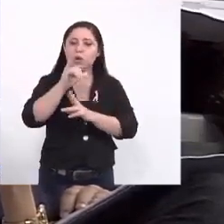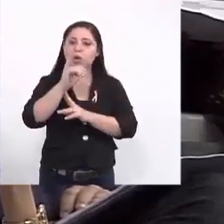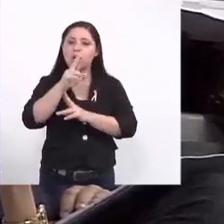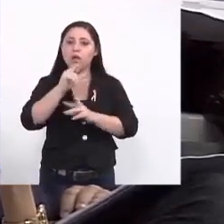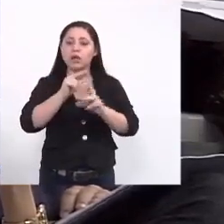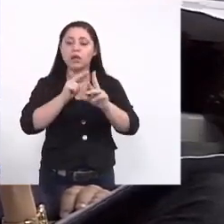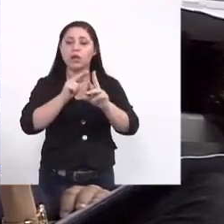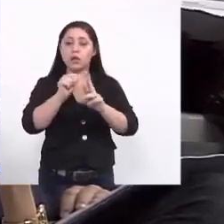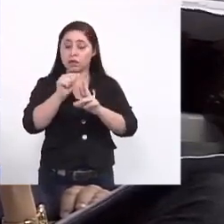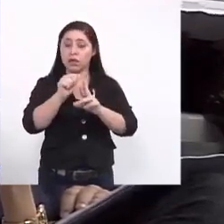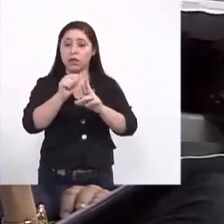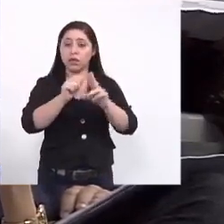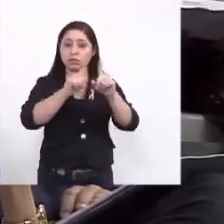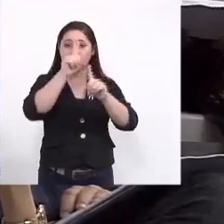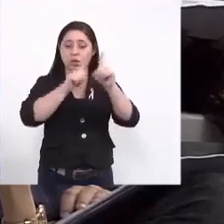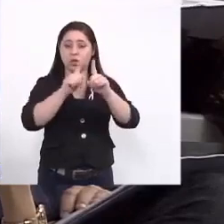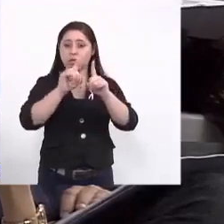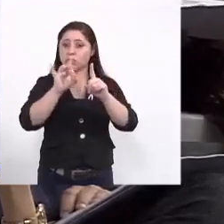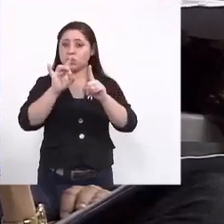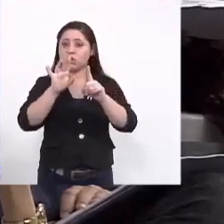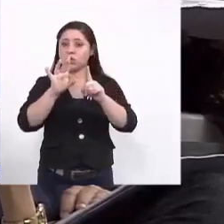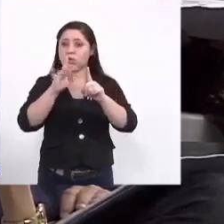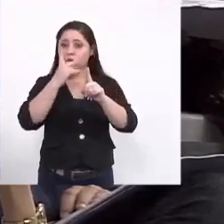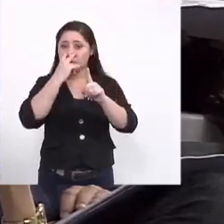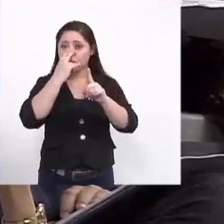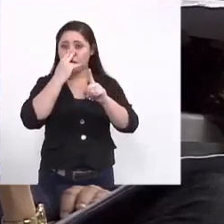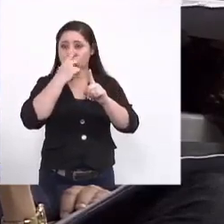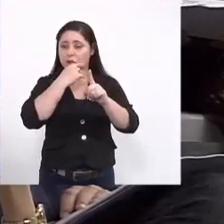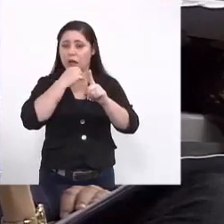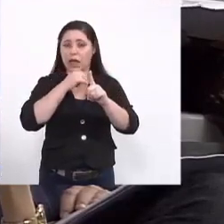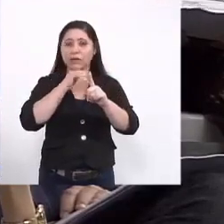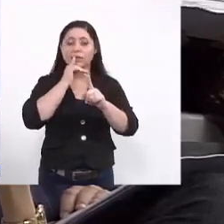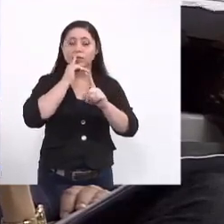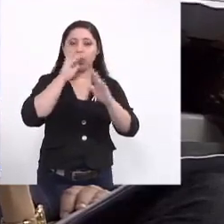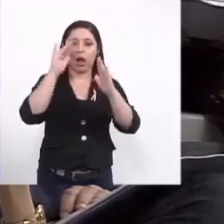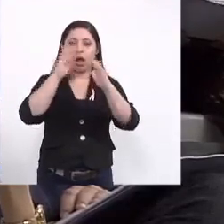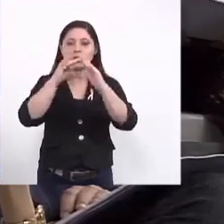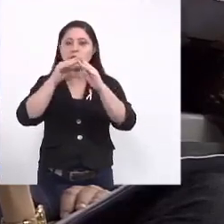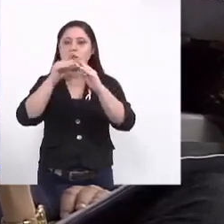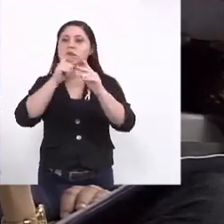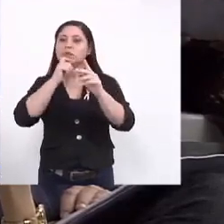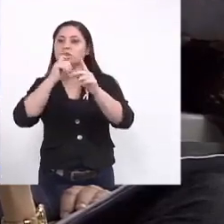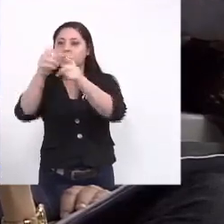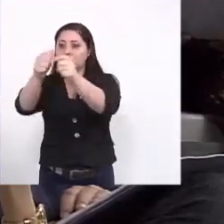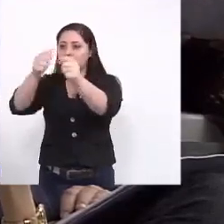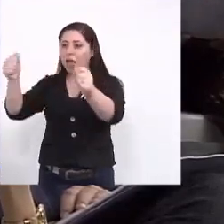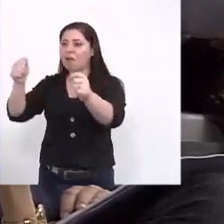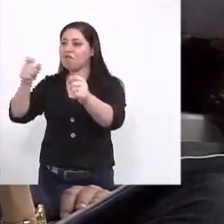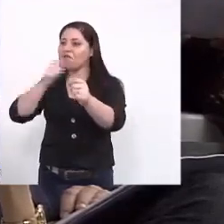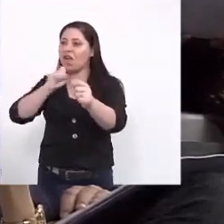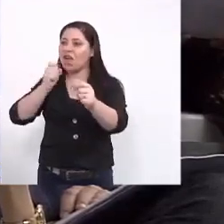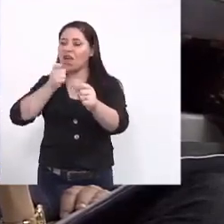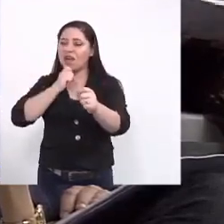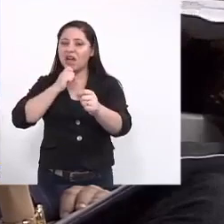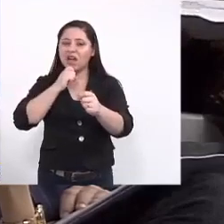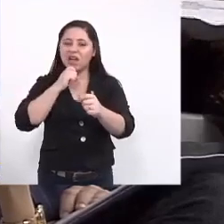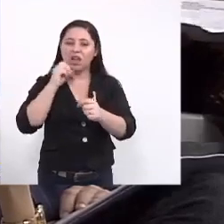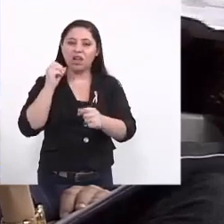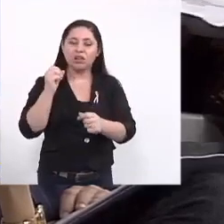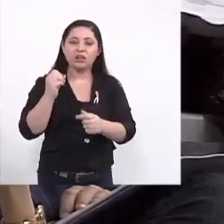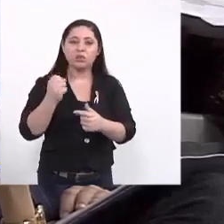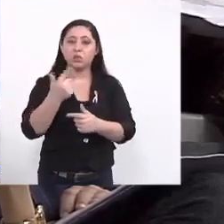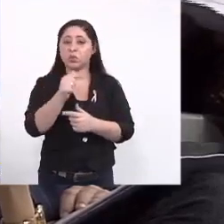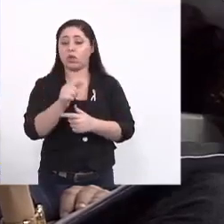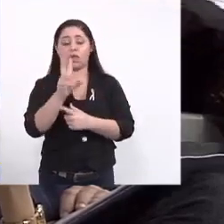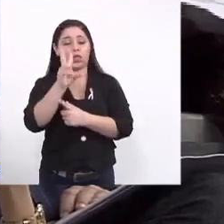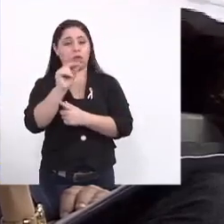mutirão não é para tirar a geladeira de dentro de casa que o pessoal guardou lá velha e que não é um